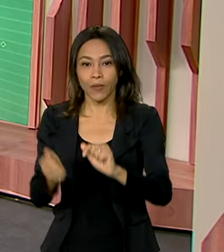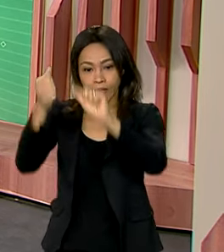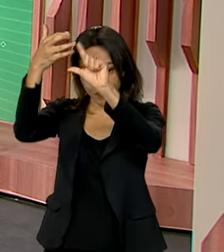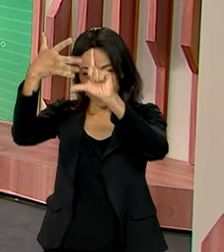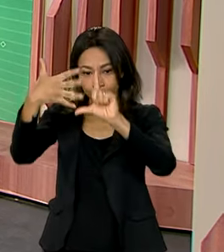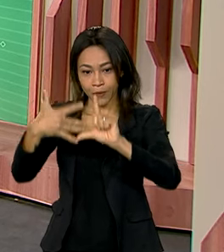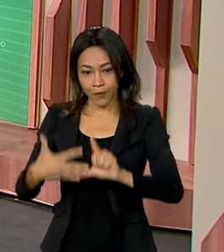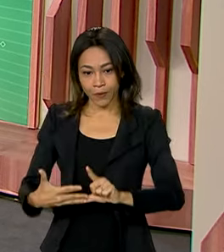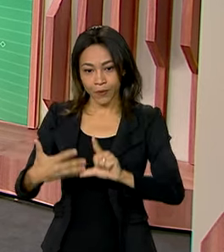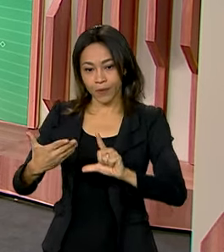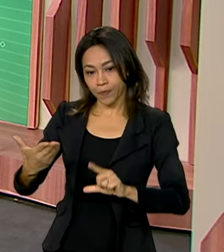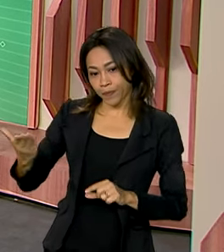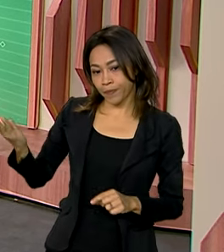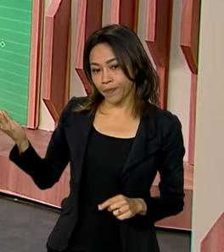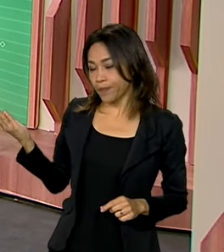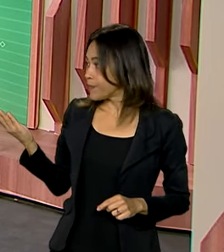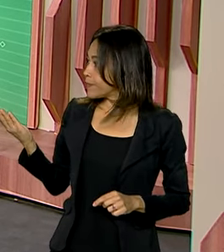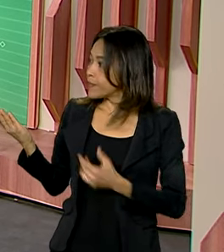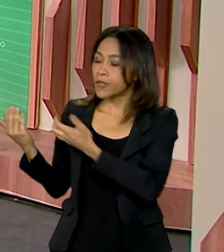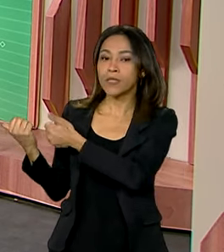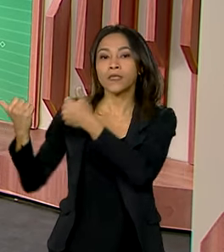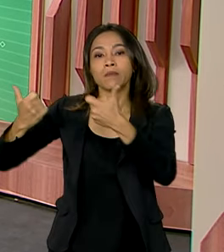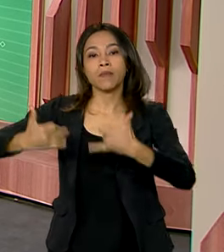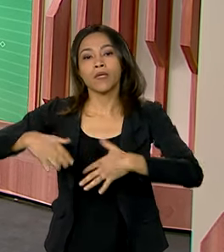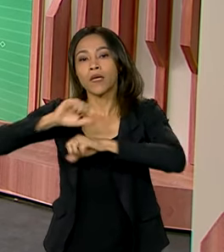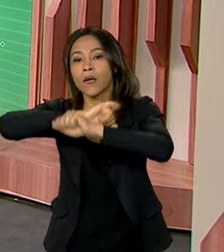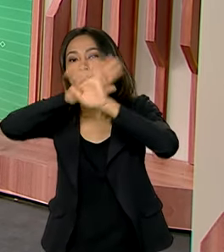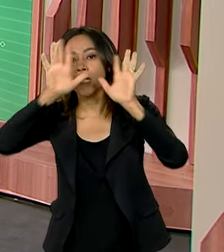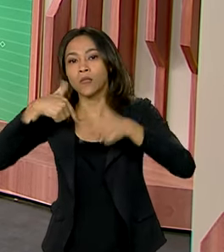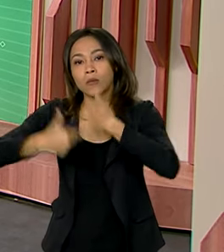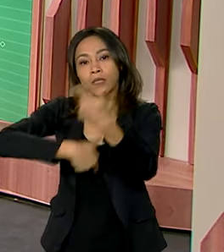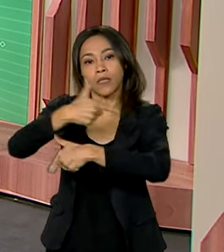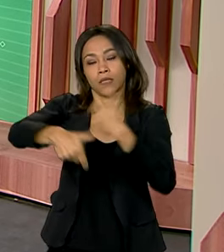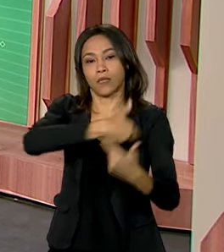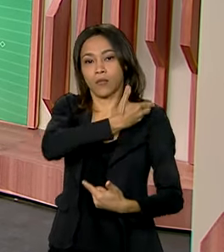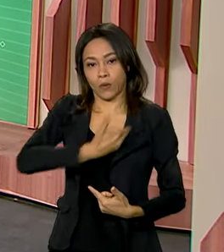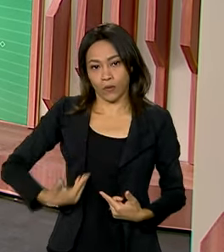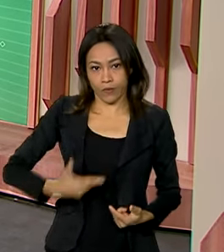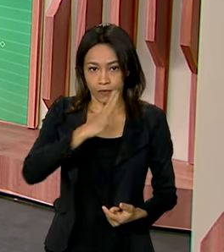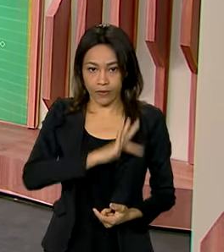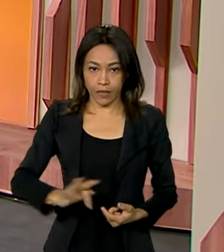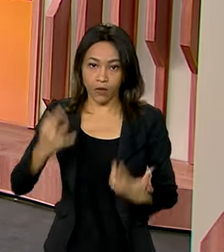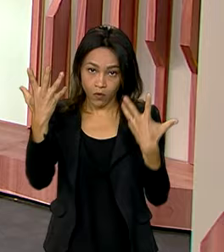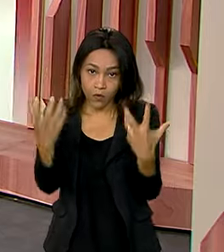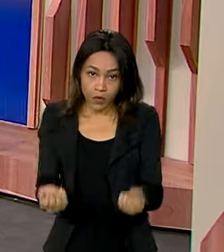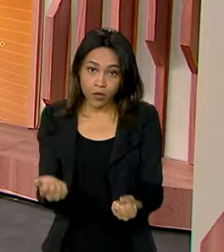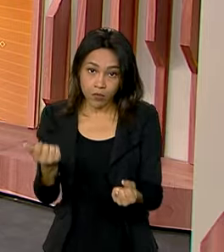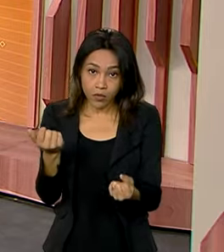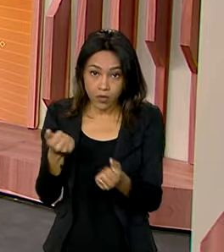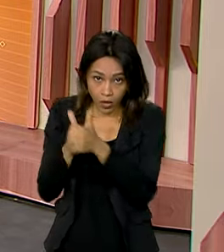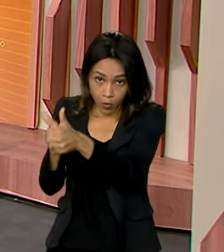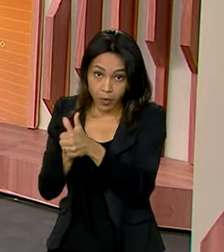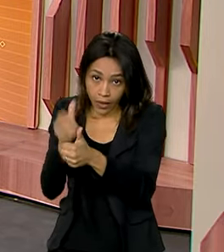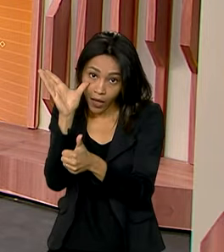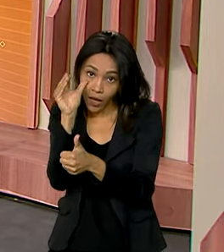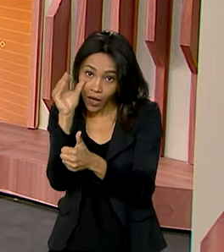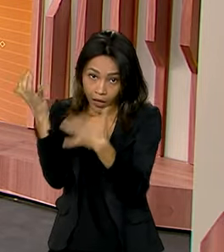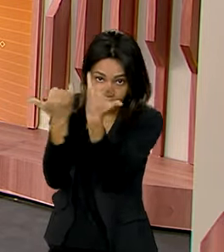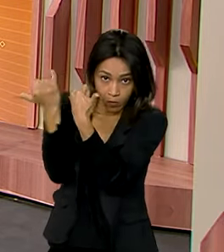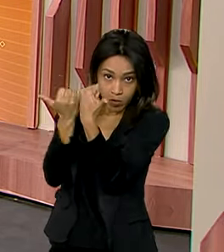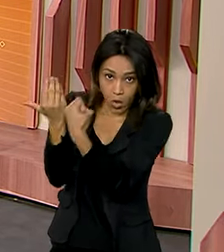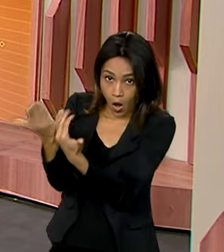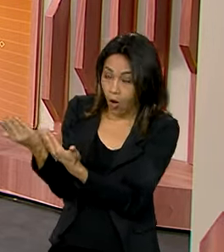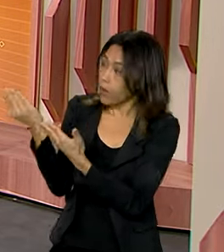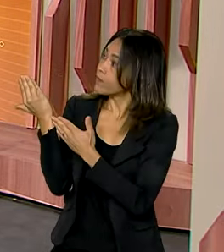BR, que mostra com transparência o trabalho do governo federal na região. Vamos dar uma olhada nos dados do telão. Você vê aí que